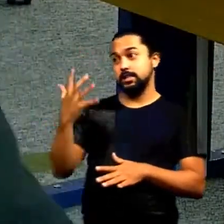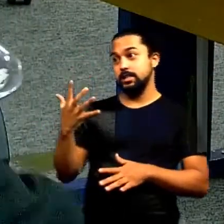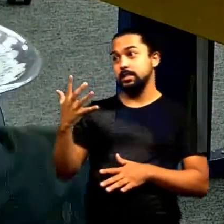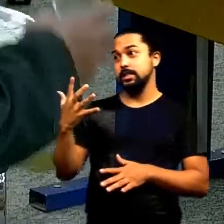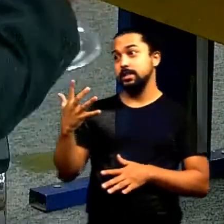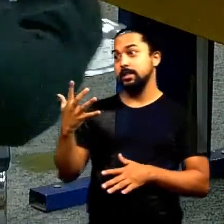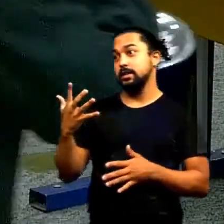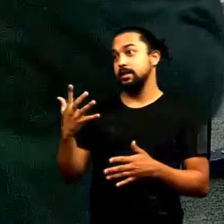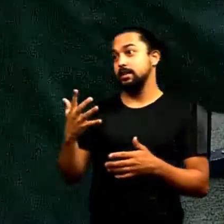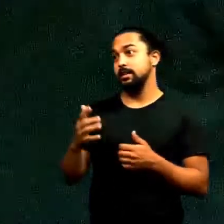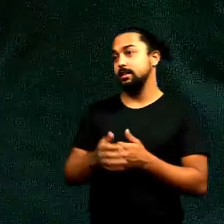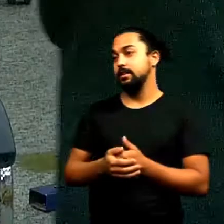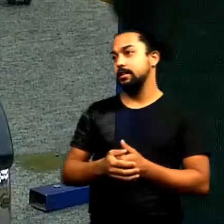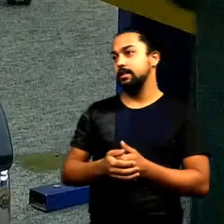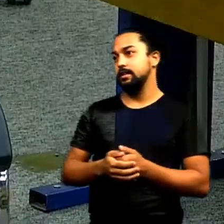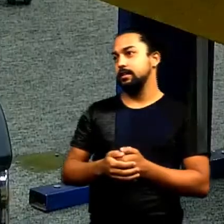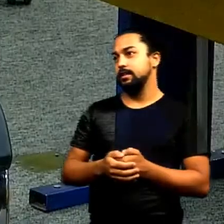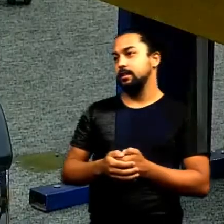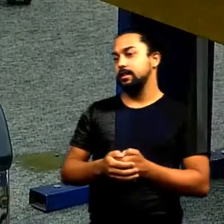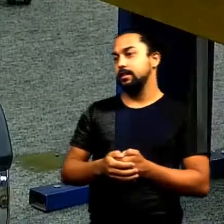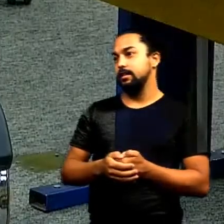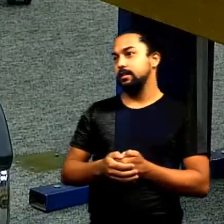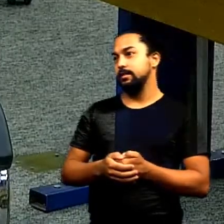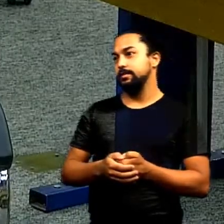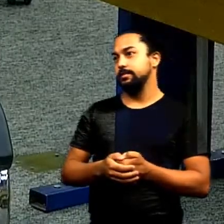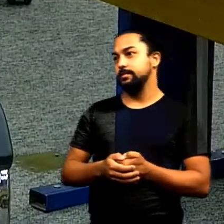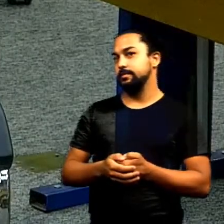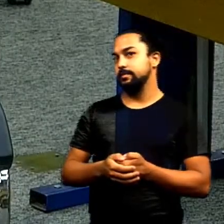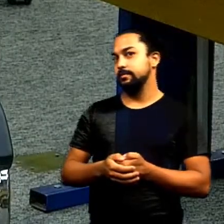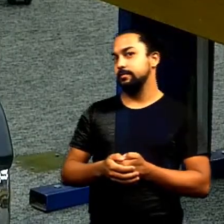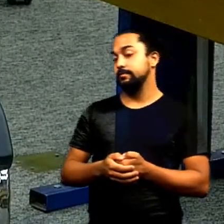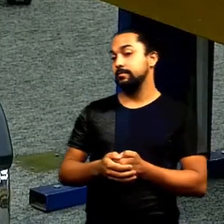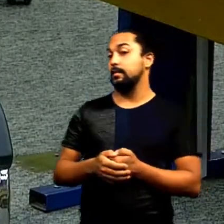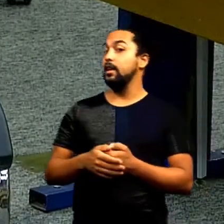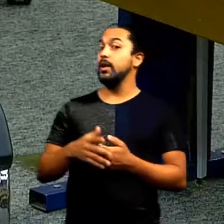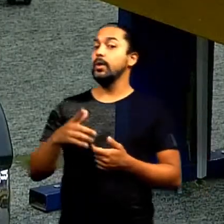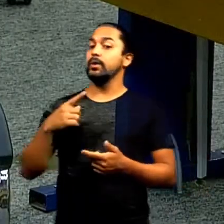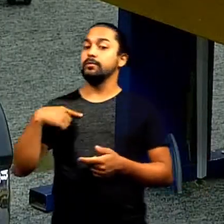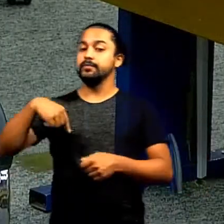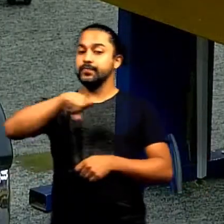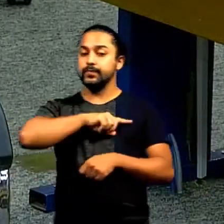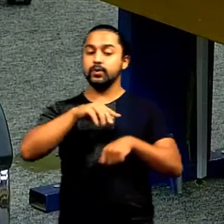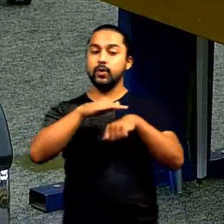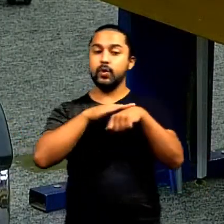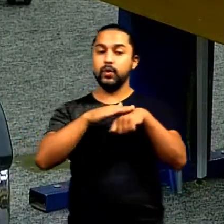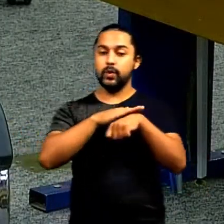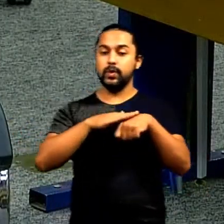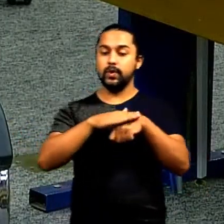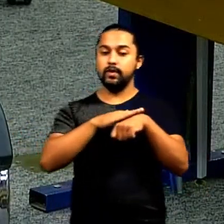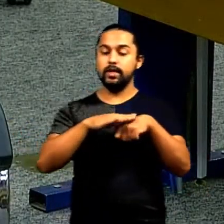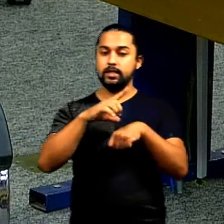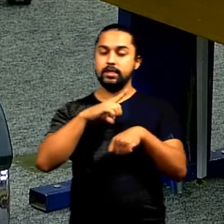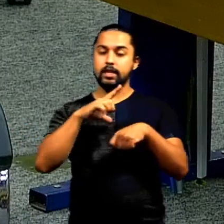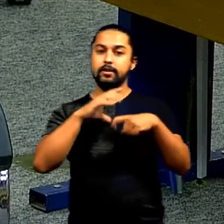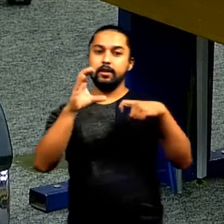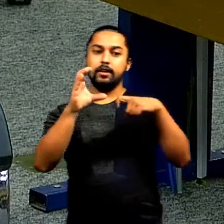e depois você vai conversar posteriormente e após uma conversa que eu tive com a doutora